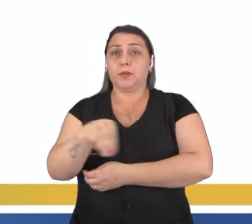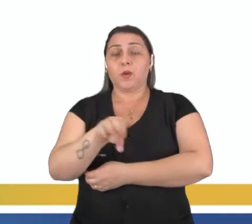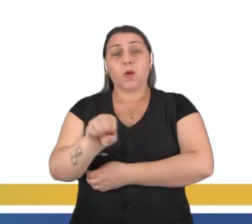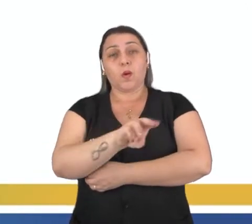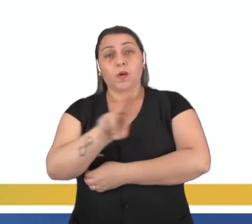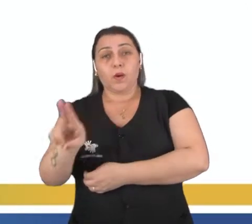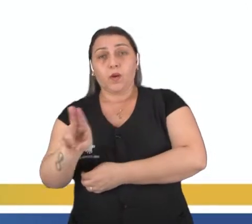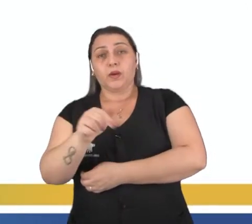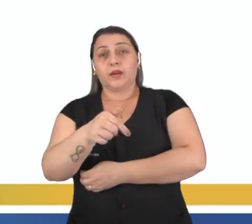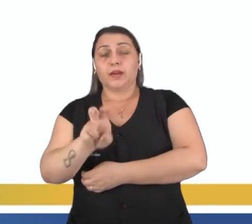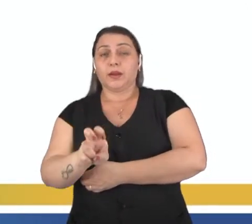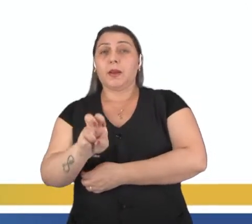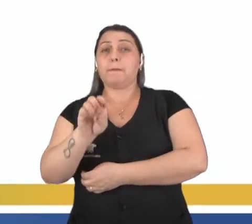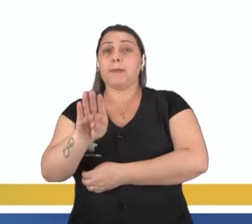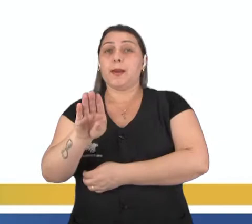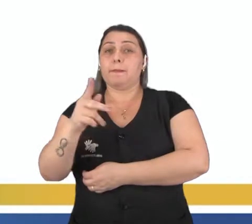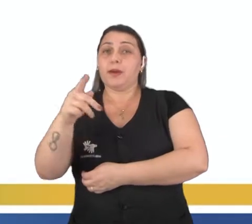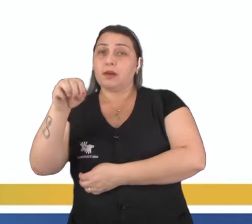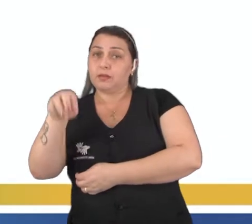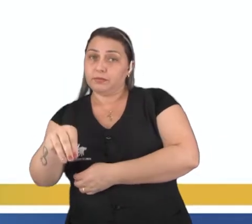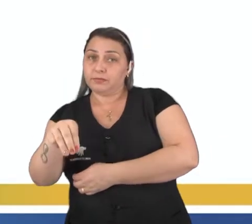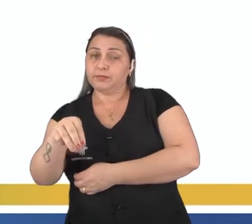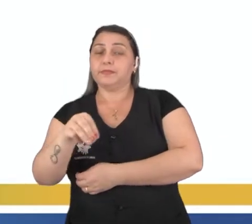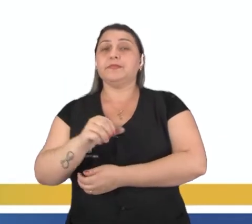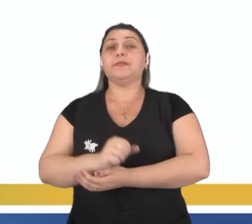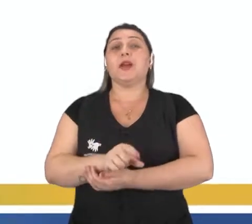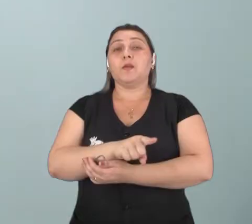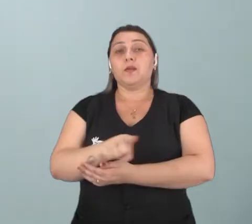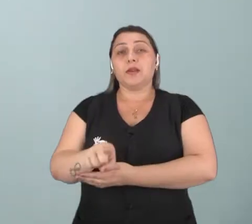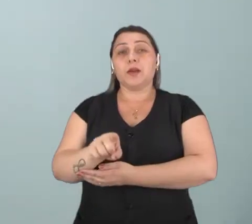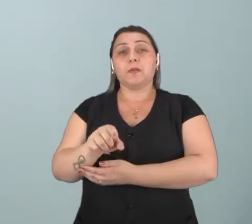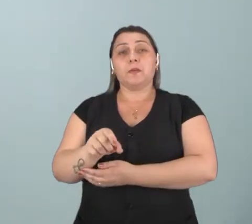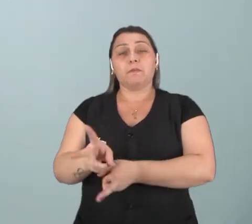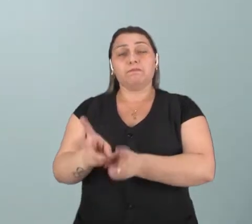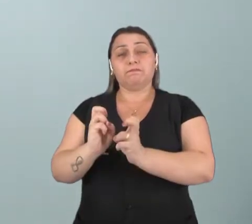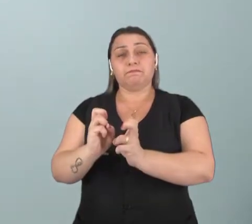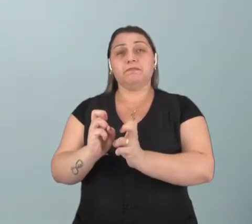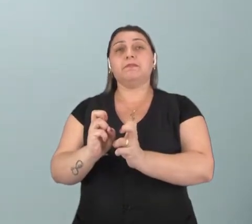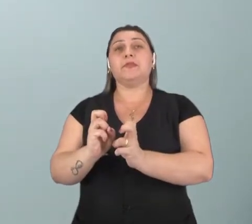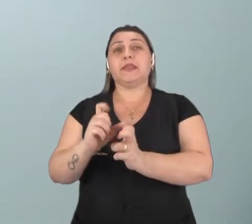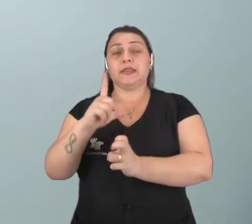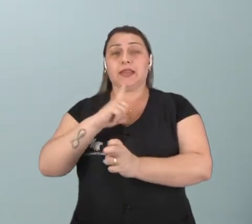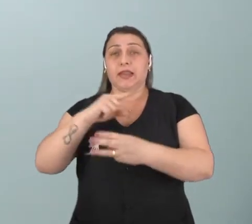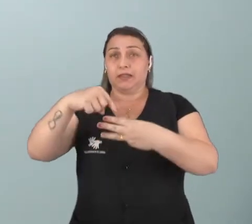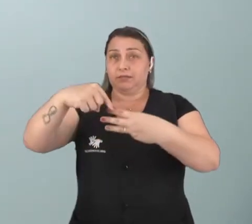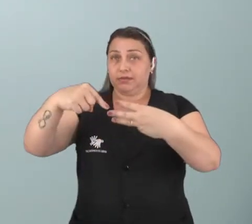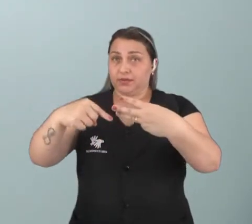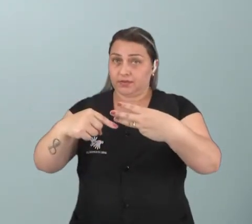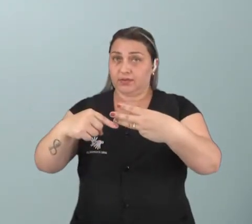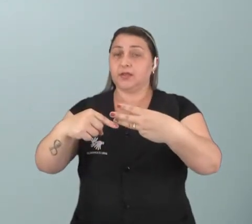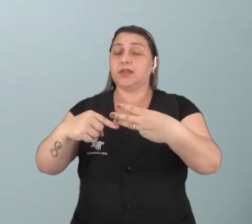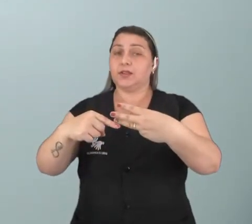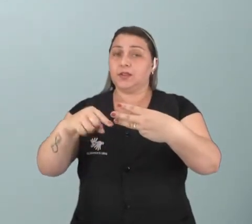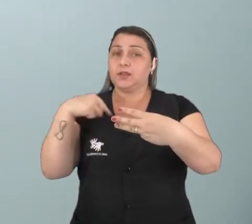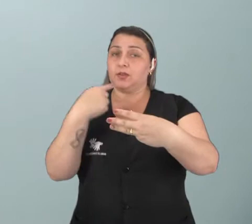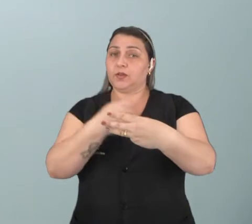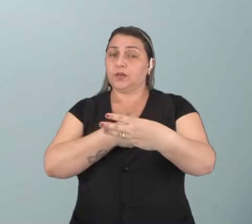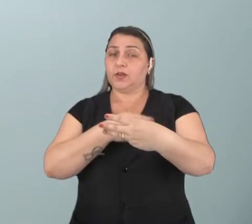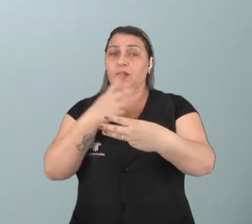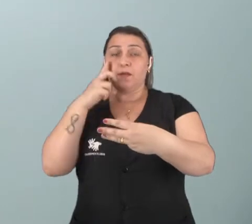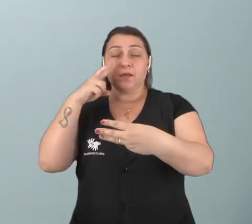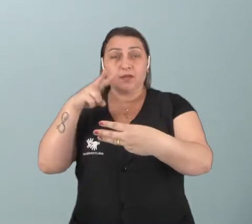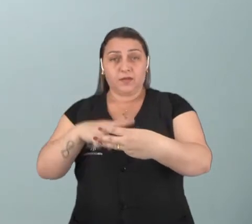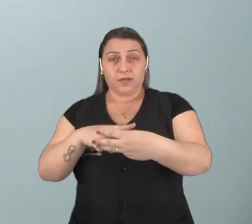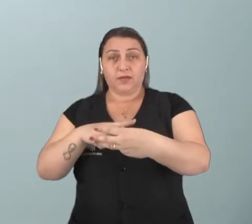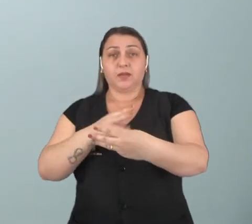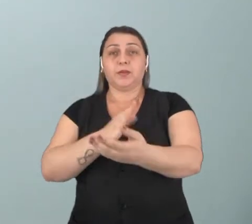ou 75 BPM, né? Então, como vocês puderam ver, existem três formas de a gente aferir, né?